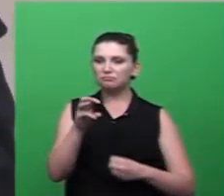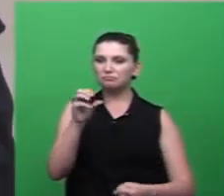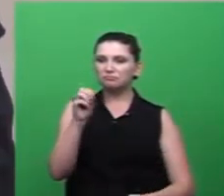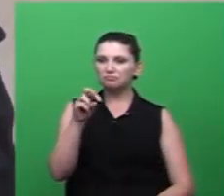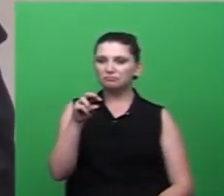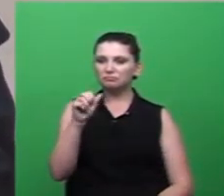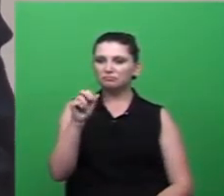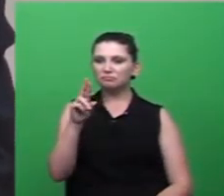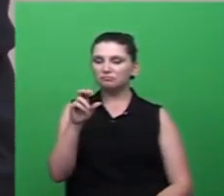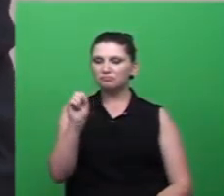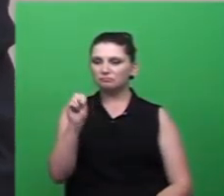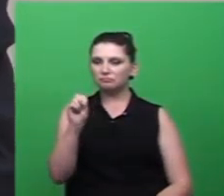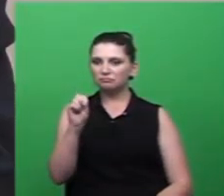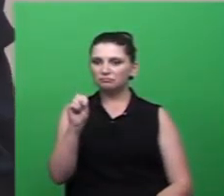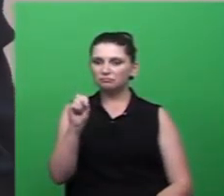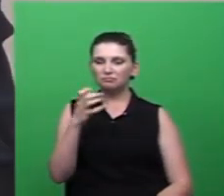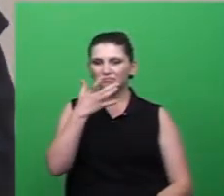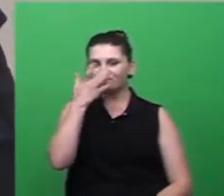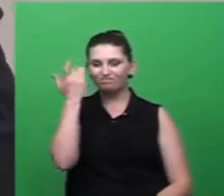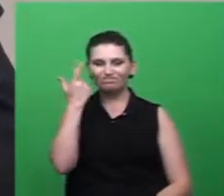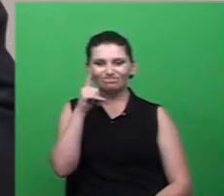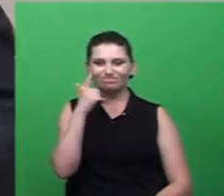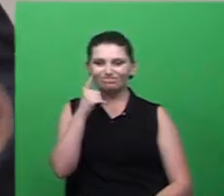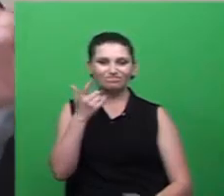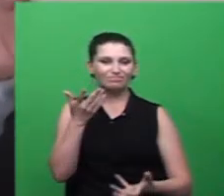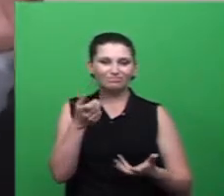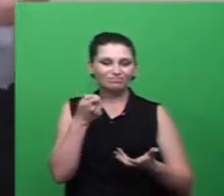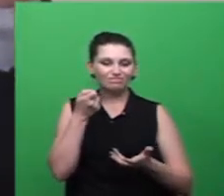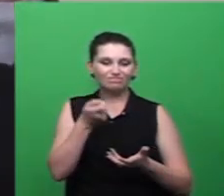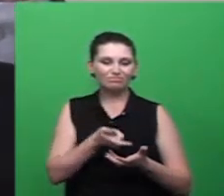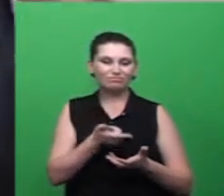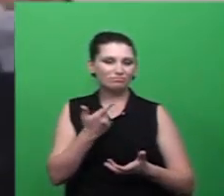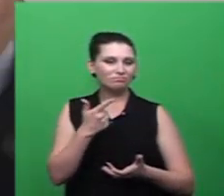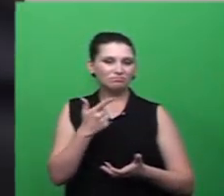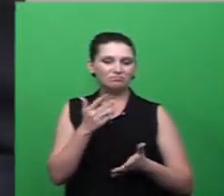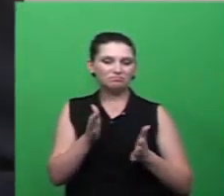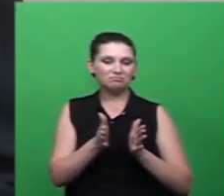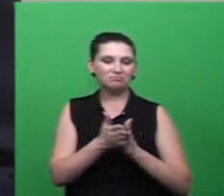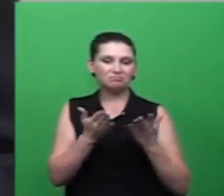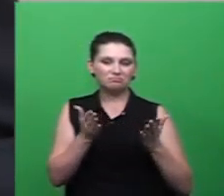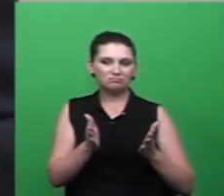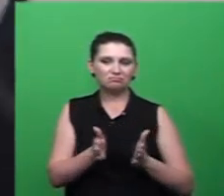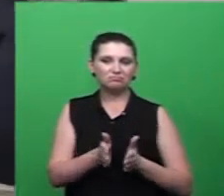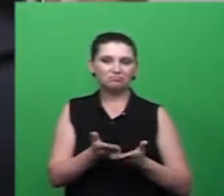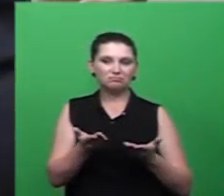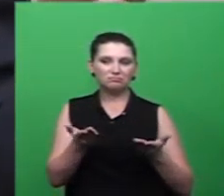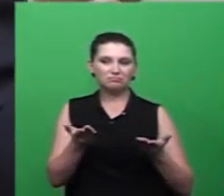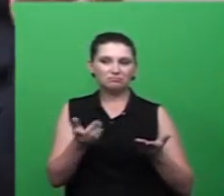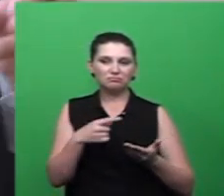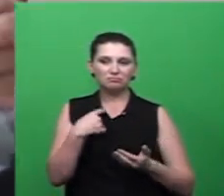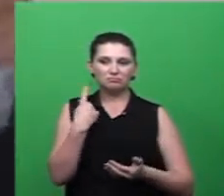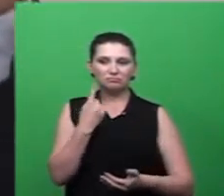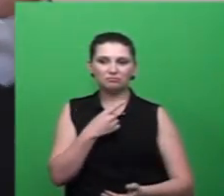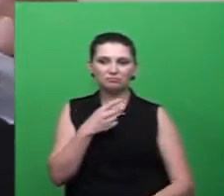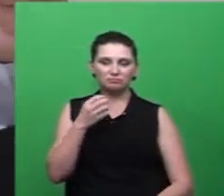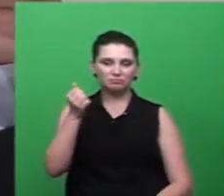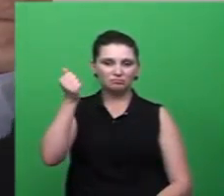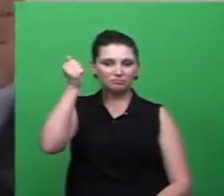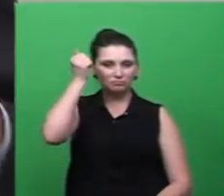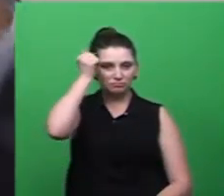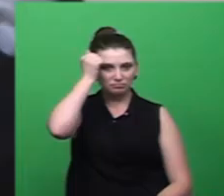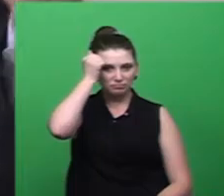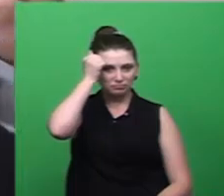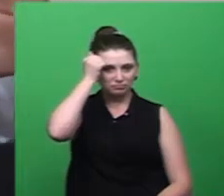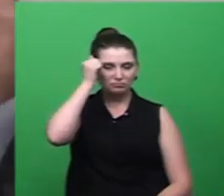muita gente não tem como pagar então nós todos somos culpados eles por jogar nós